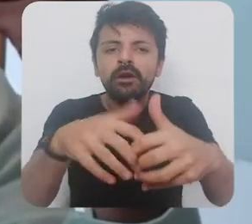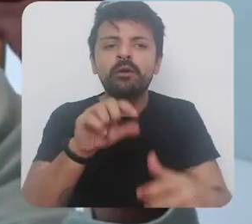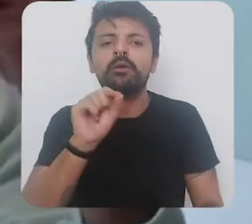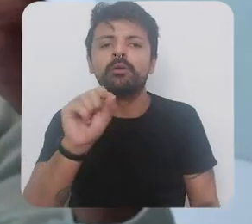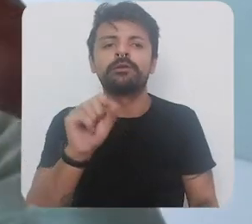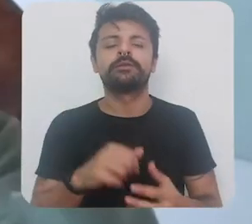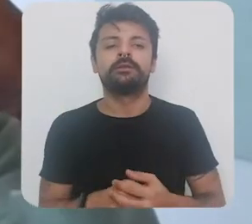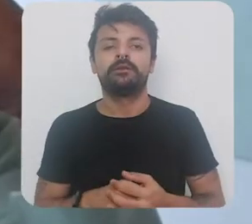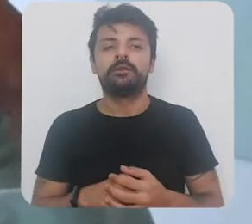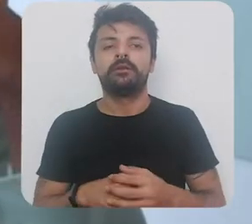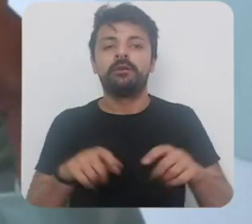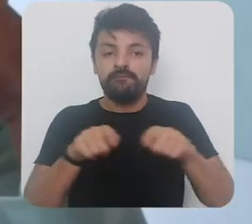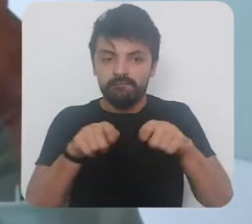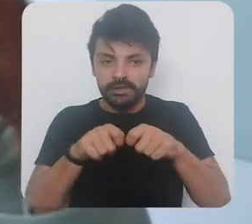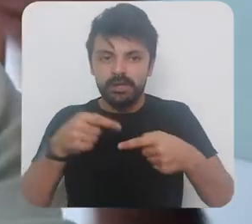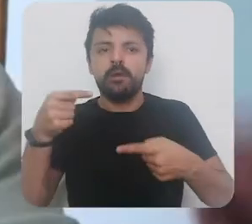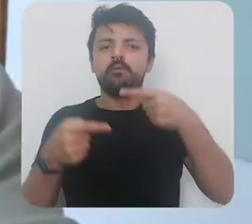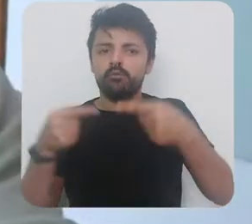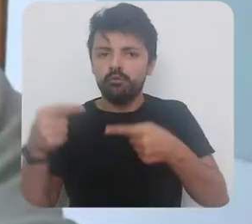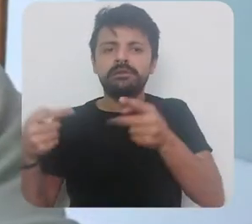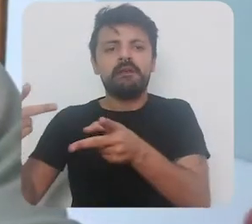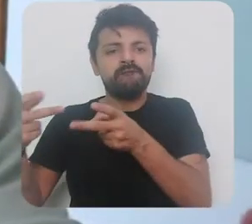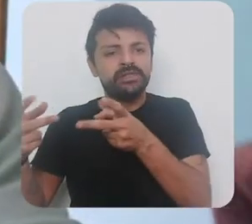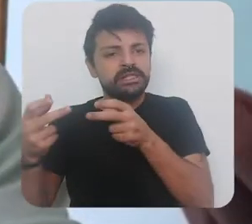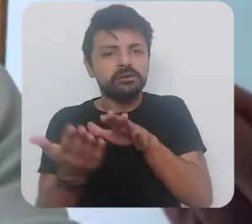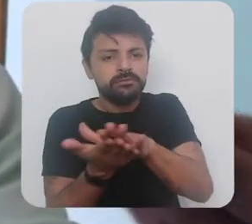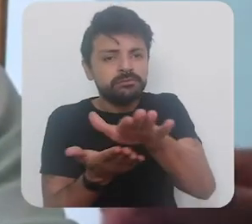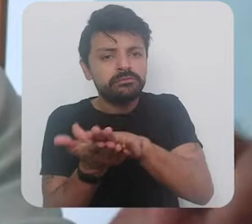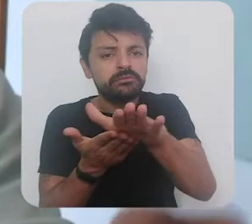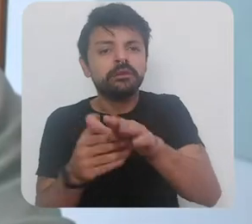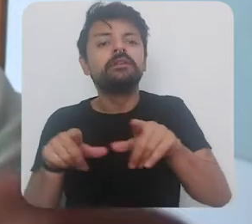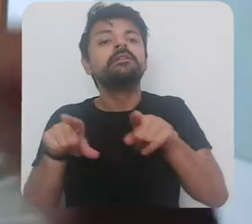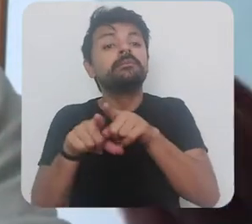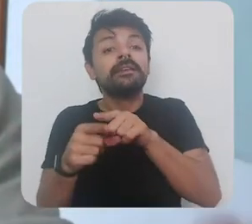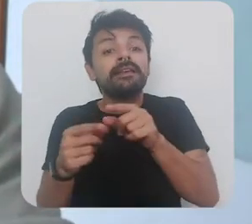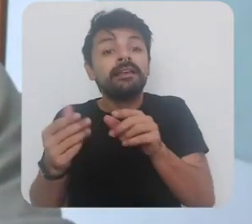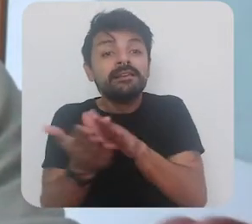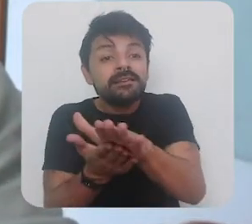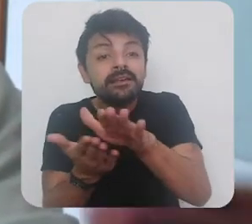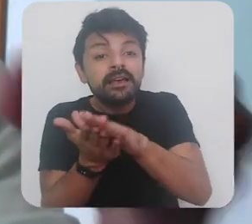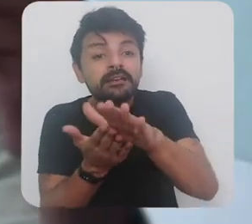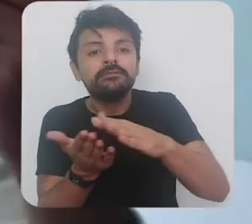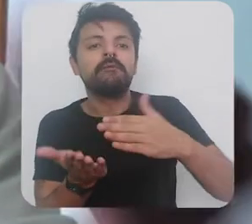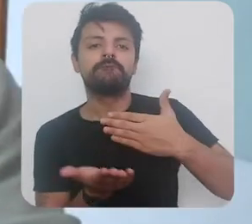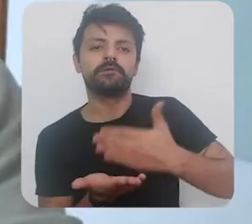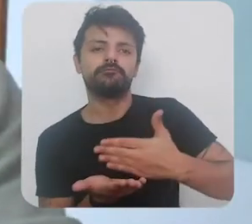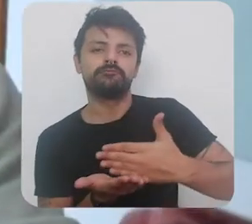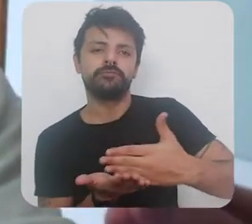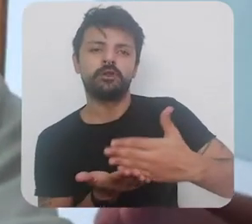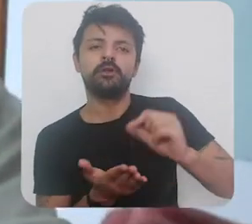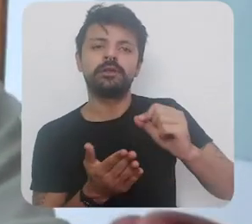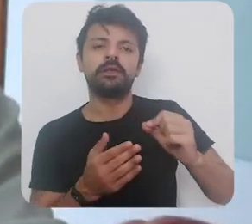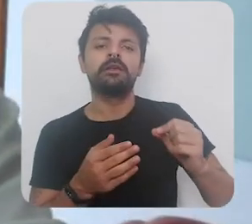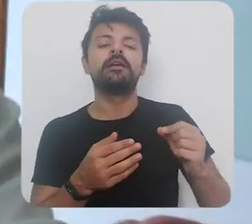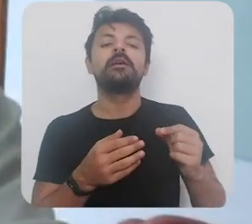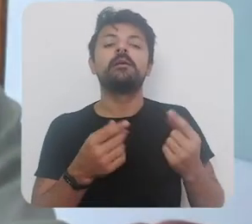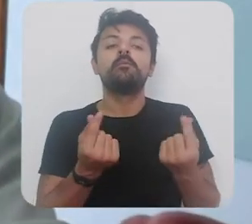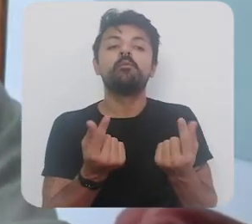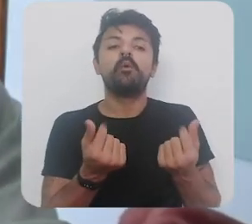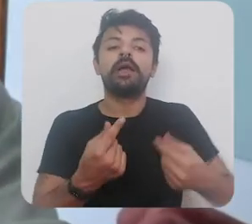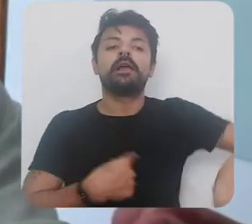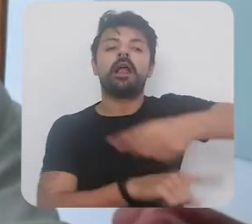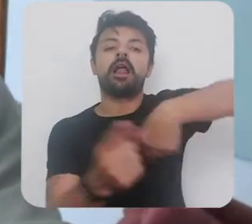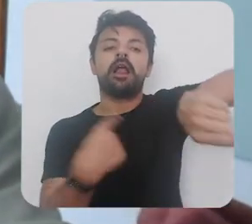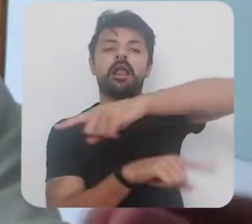fazer as coisas funcionarem é fazer uma política fiscal de gastos e financiar esses gastos com emissão